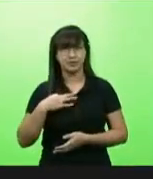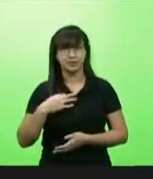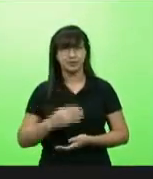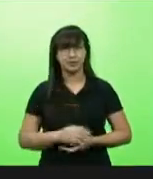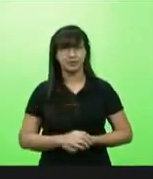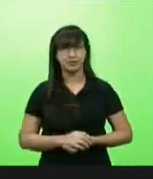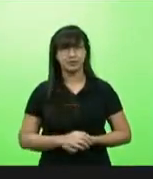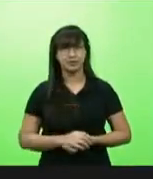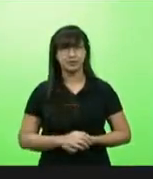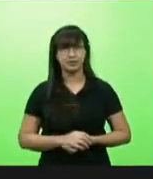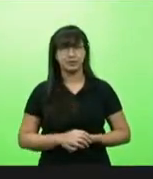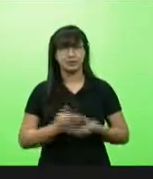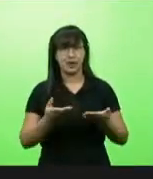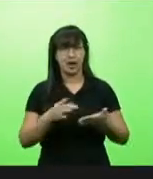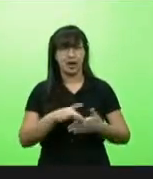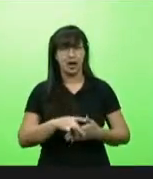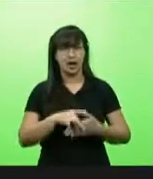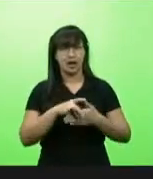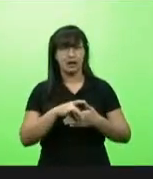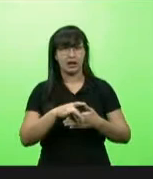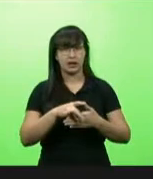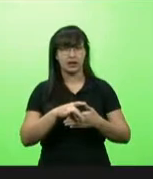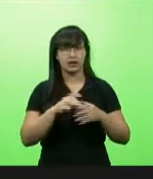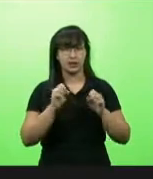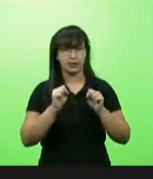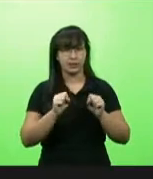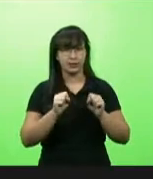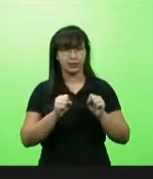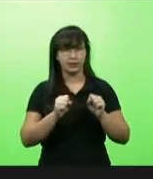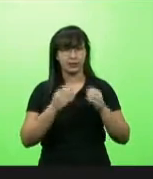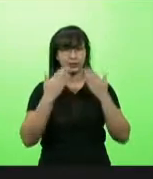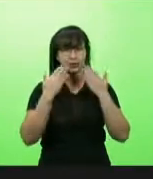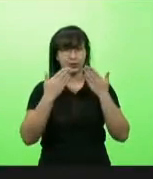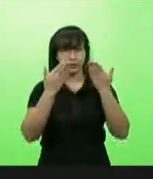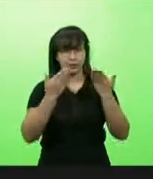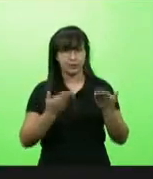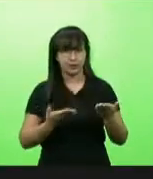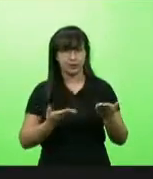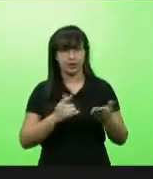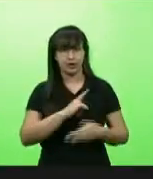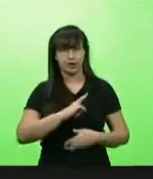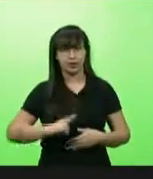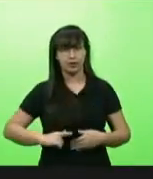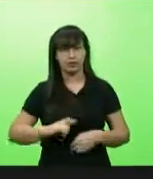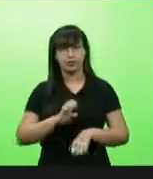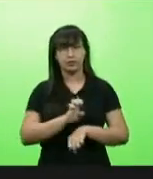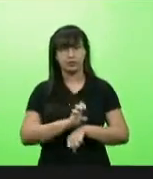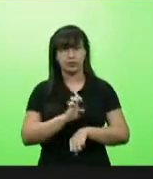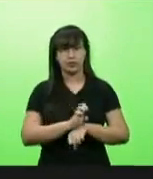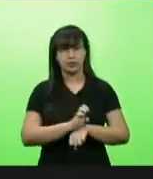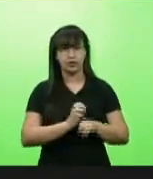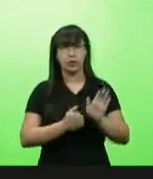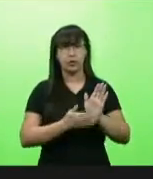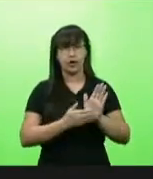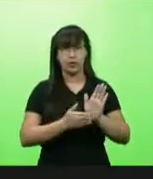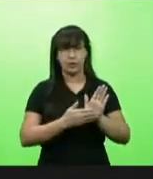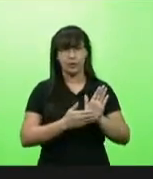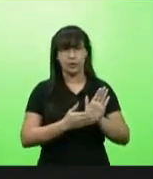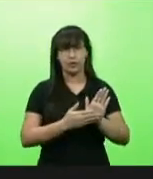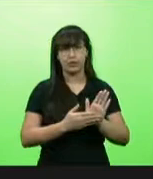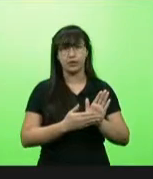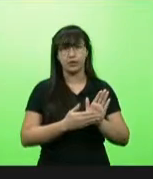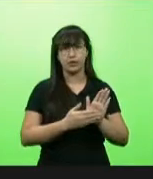Mas que o nosso líder leve ao governo do Estado, o líder do governo,